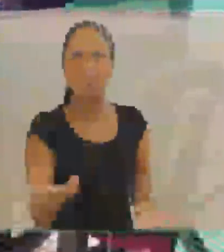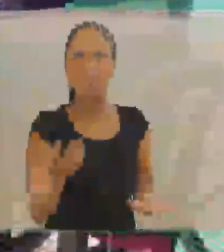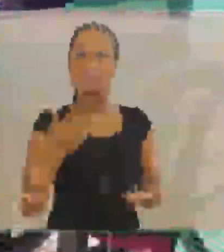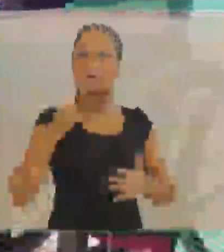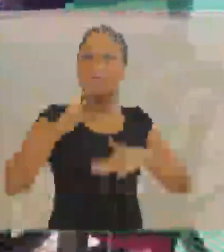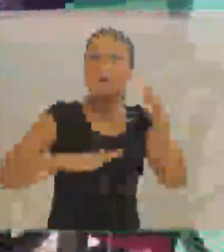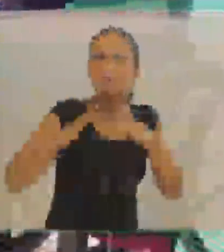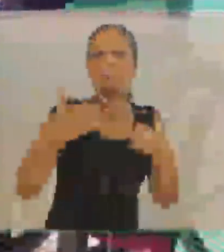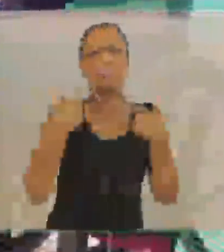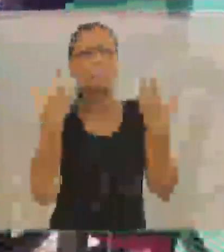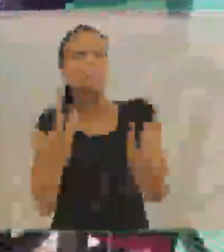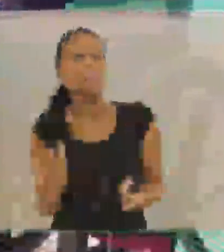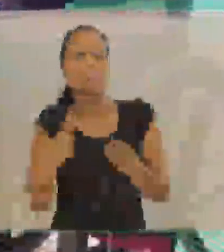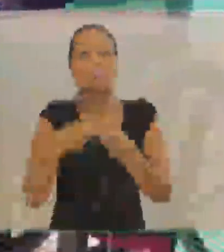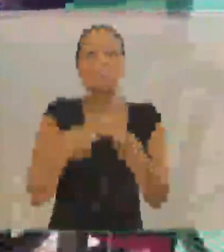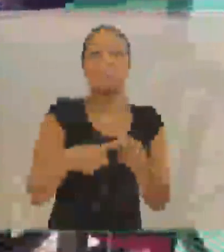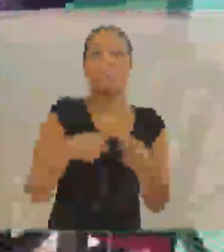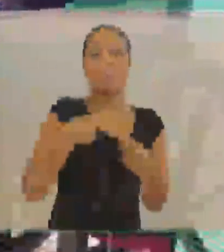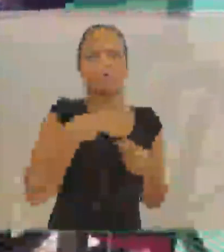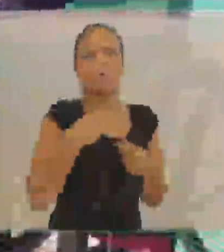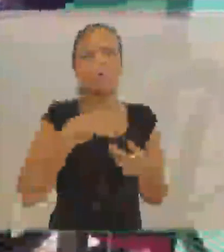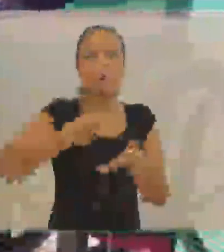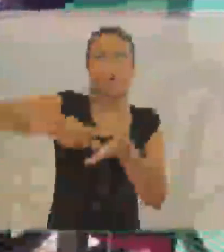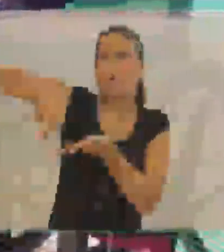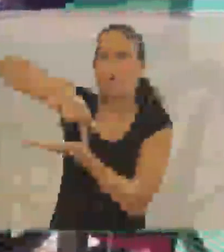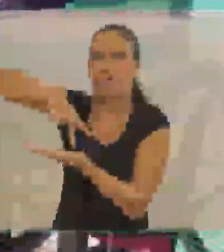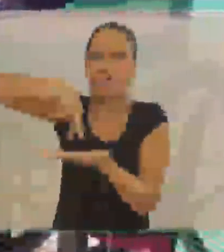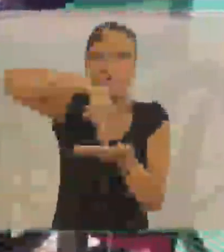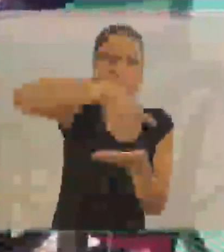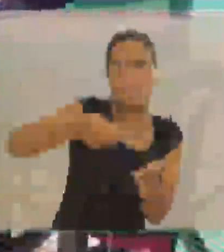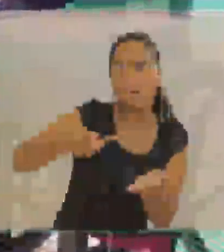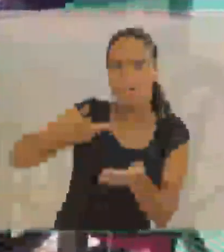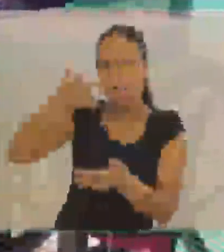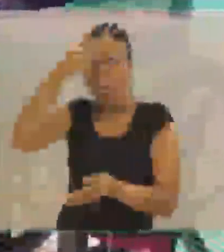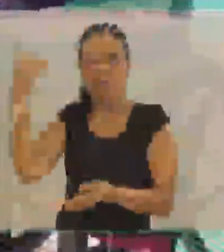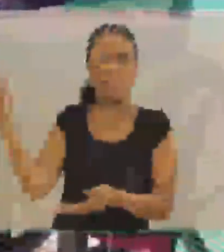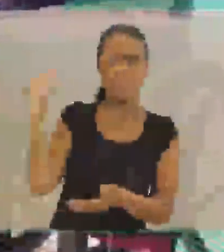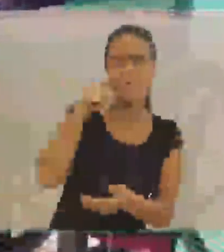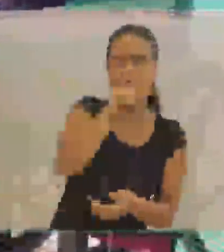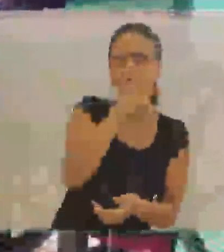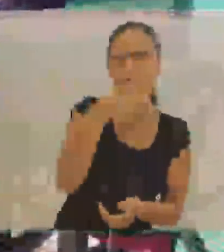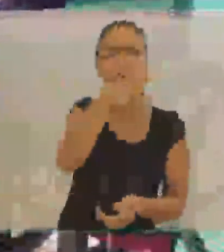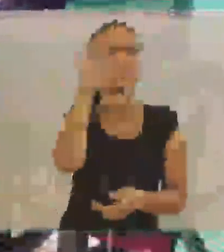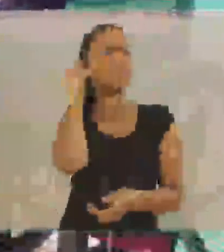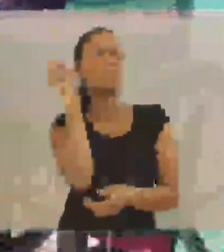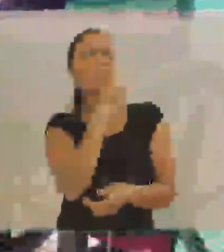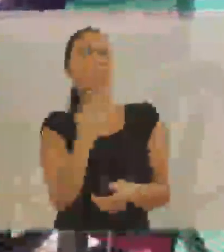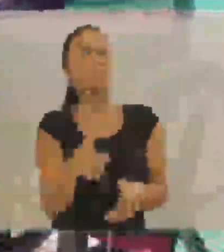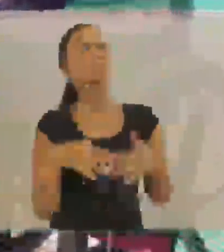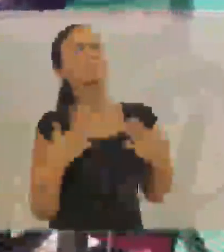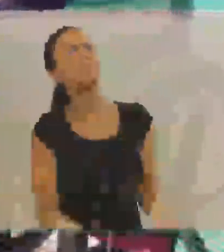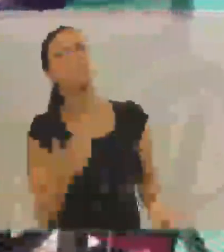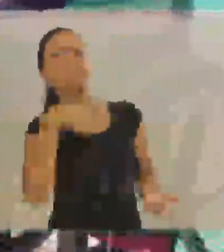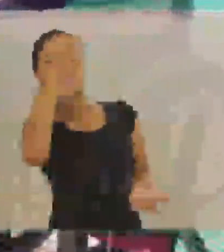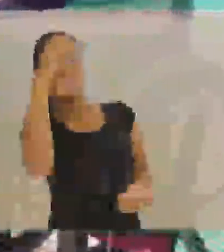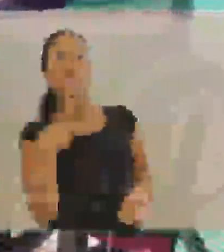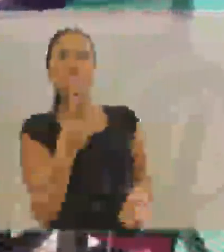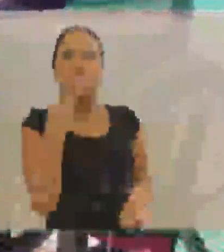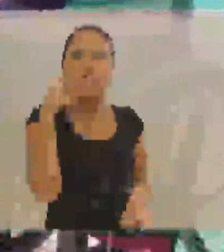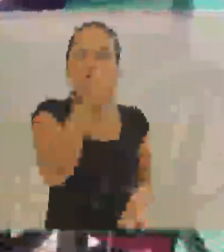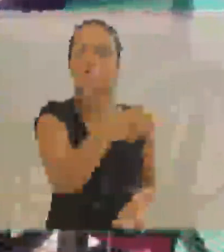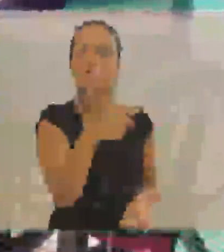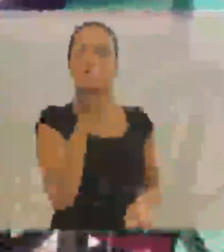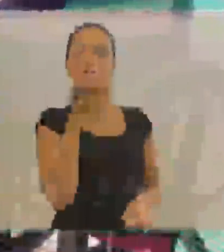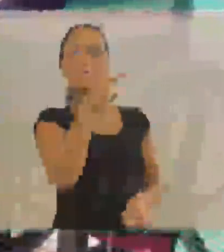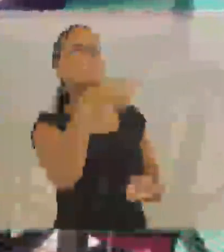essa tática foi se tornando cansativa. Porque vira e mexe alguém falar atrás de você e você não escuta. Poxa, tia, eu estou falando com